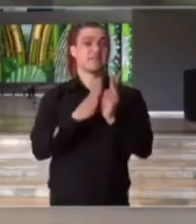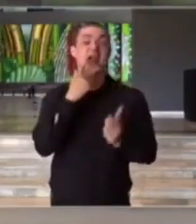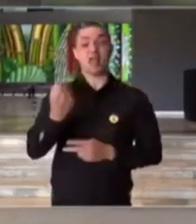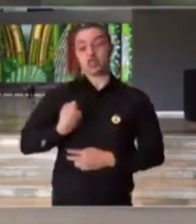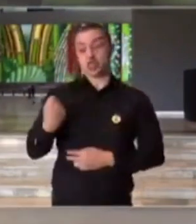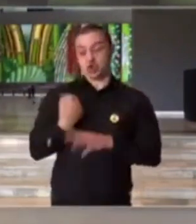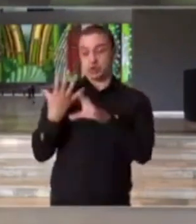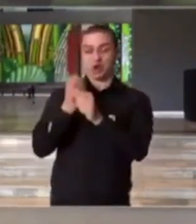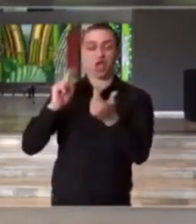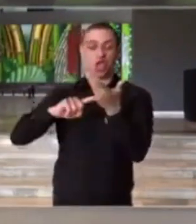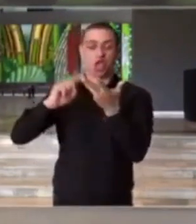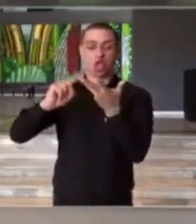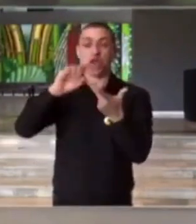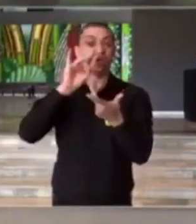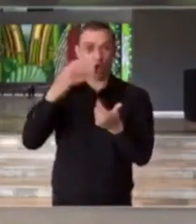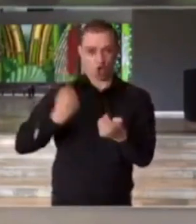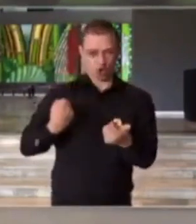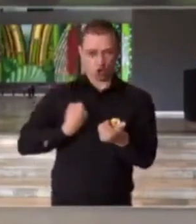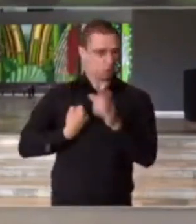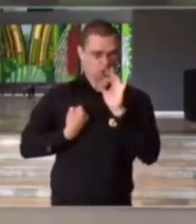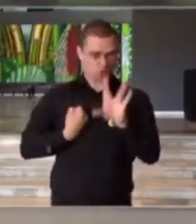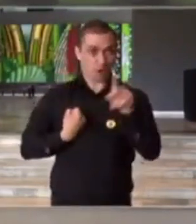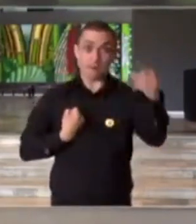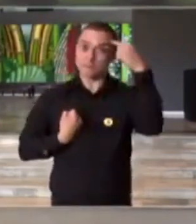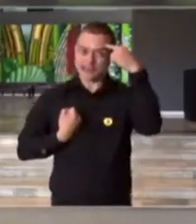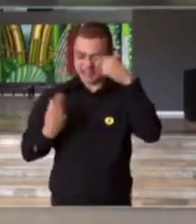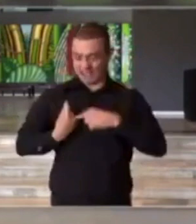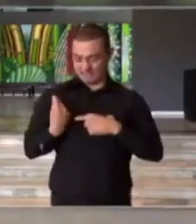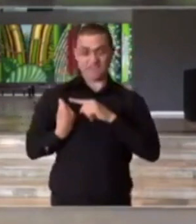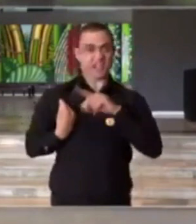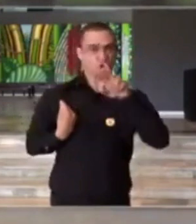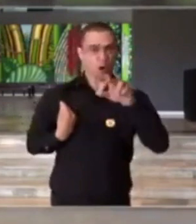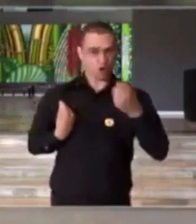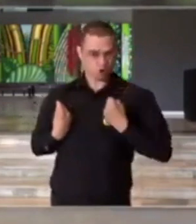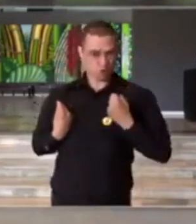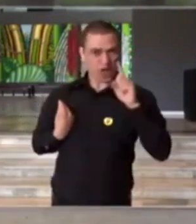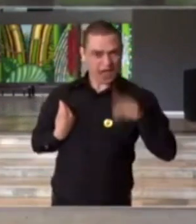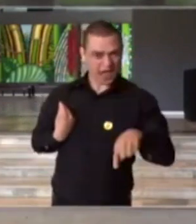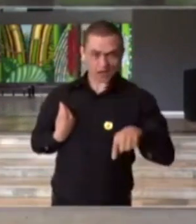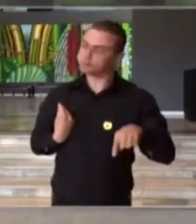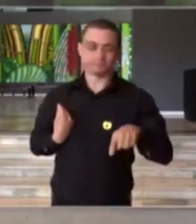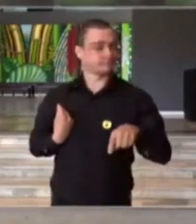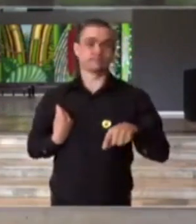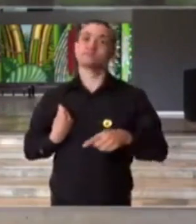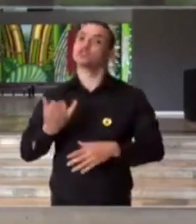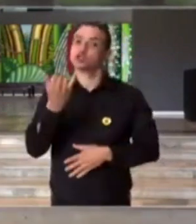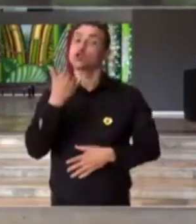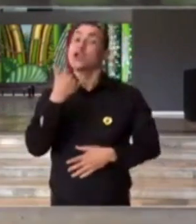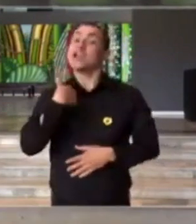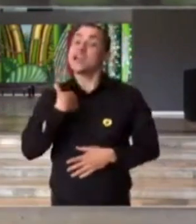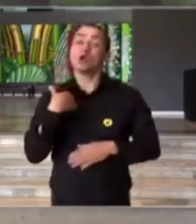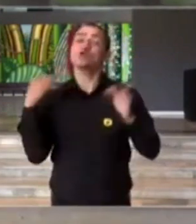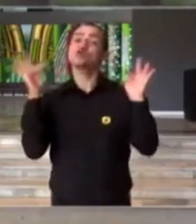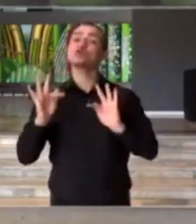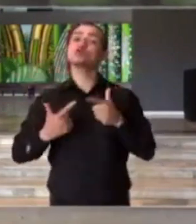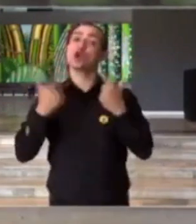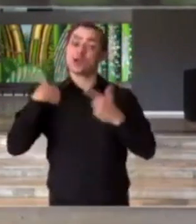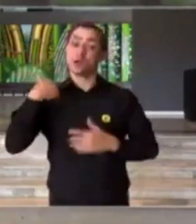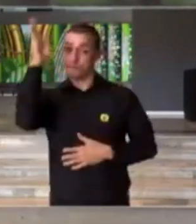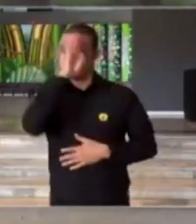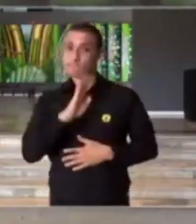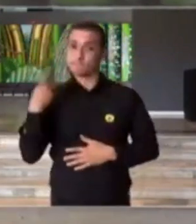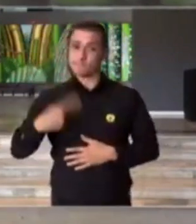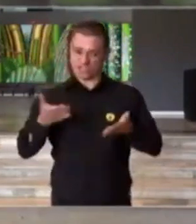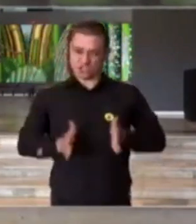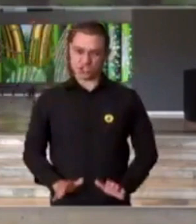números e acha que a vida é um número, eu felizmente, como brasileiro,